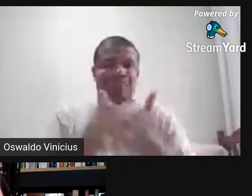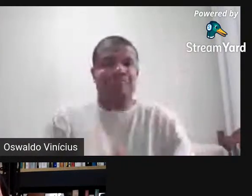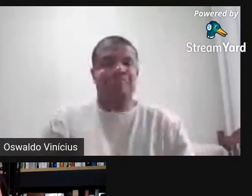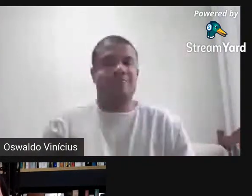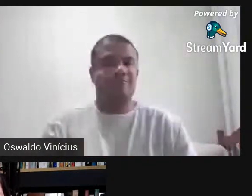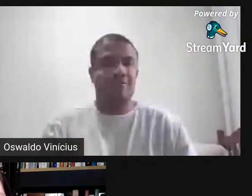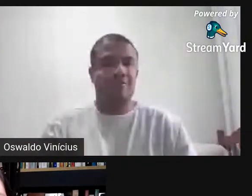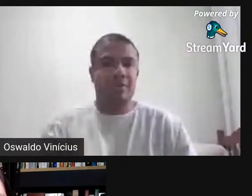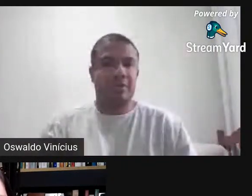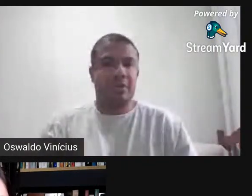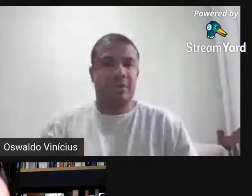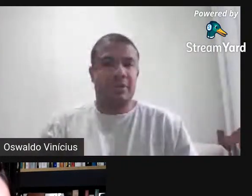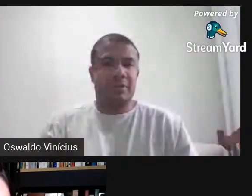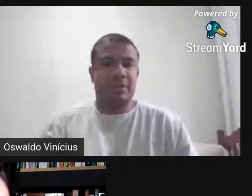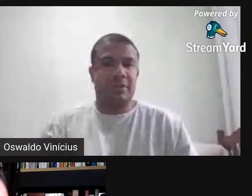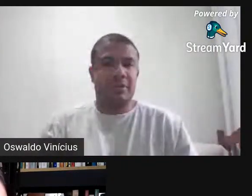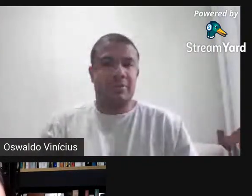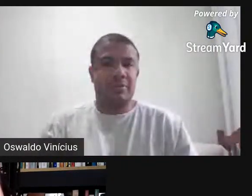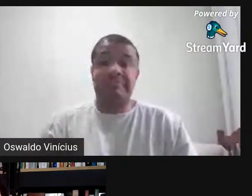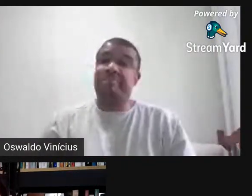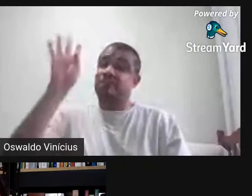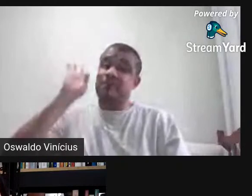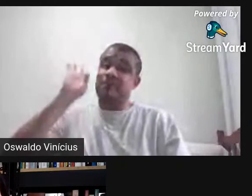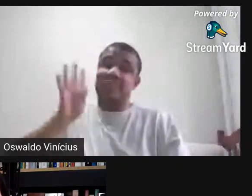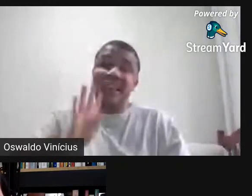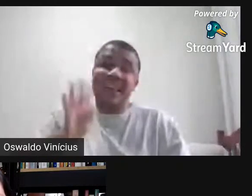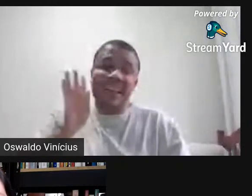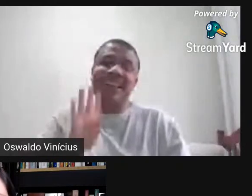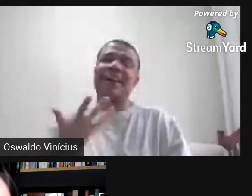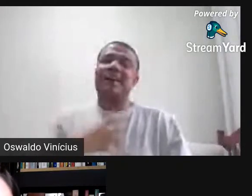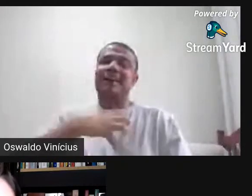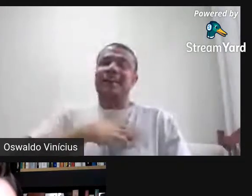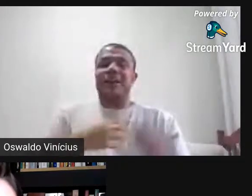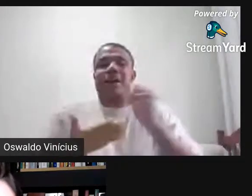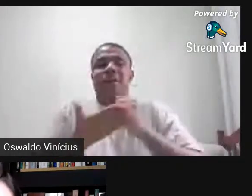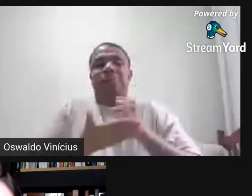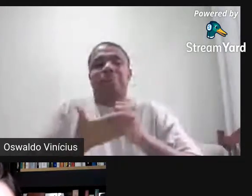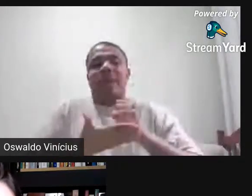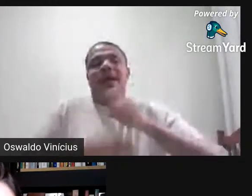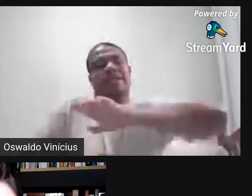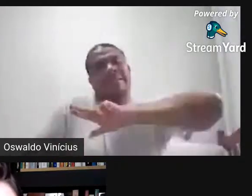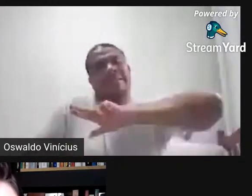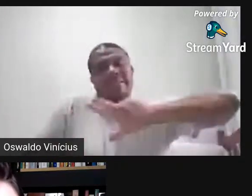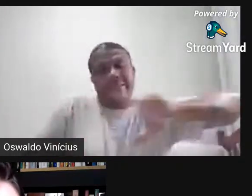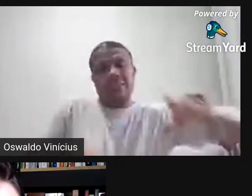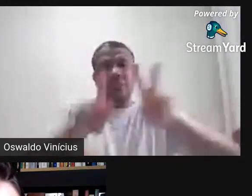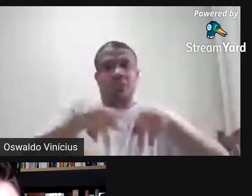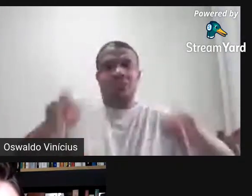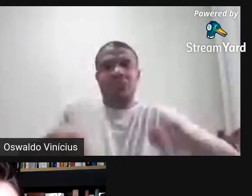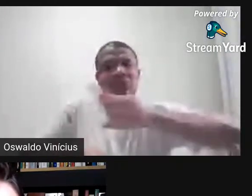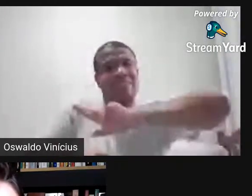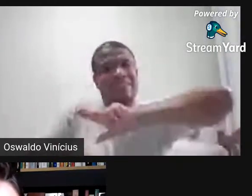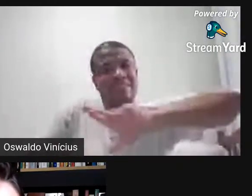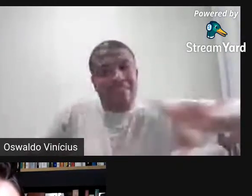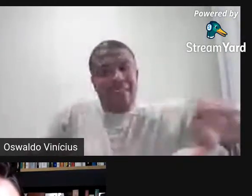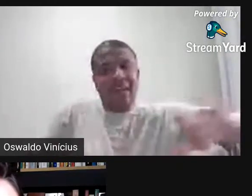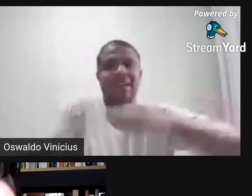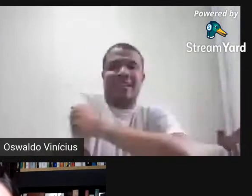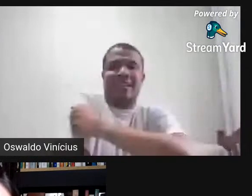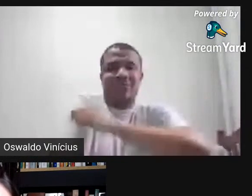E, assim, é bem bacana, né? Ela é bem variada e tanto tem os professores de várias áreas e os alunos, como você falou, né?